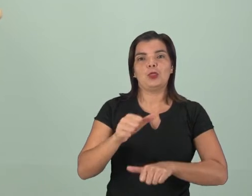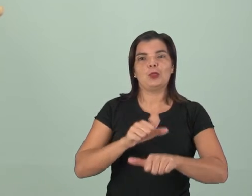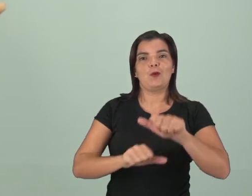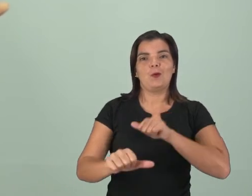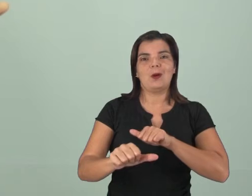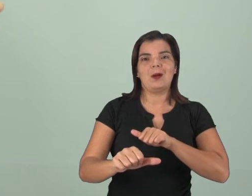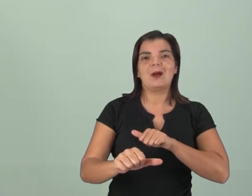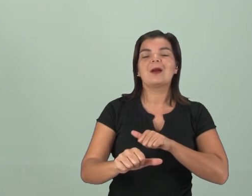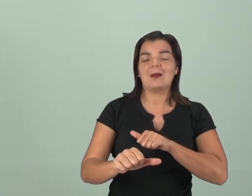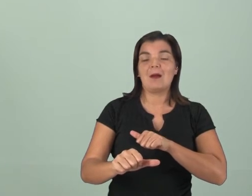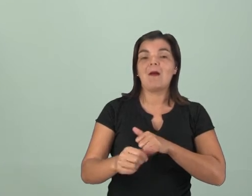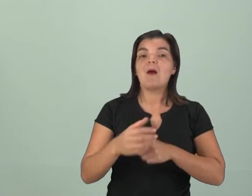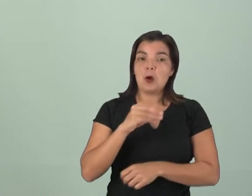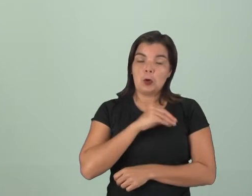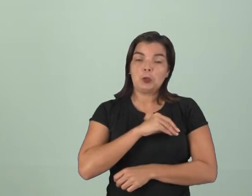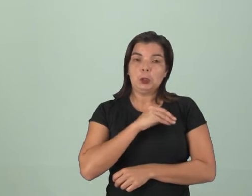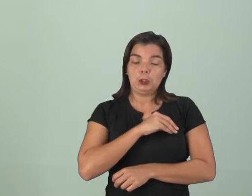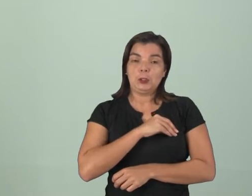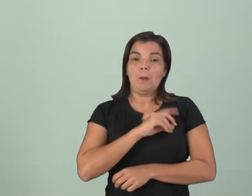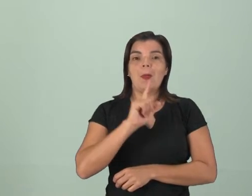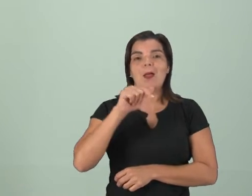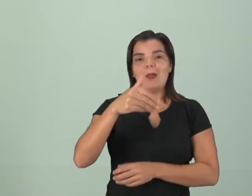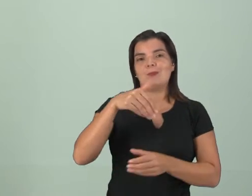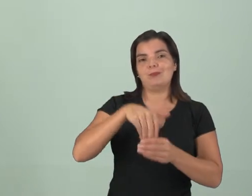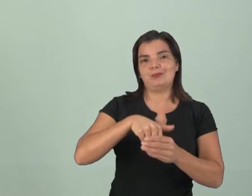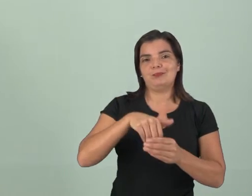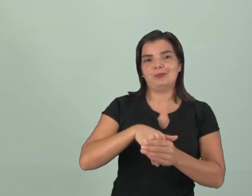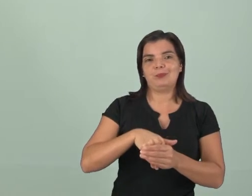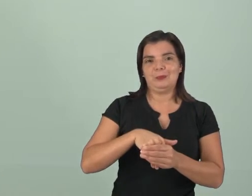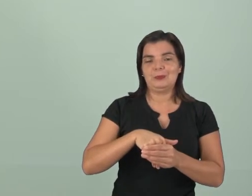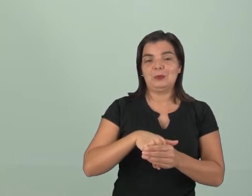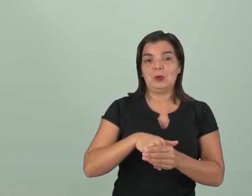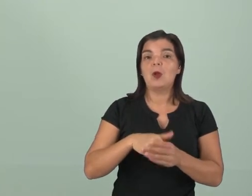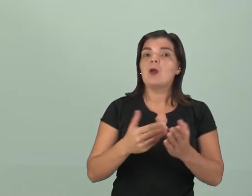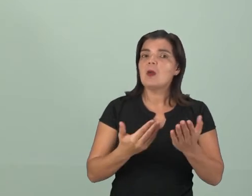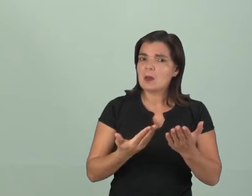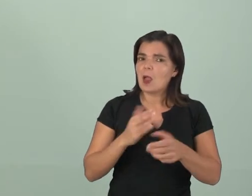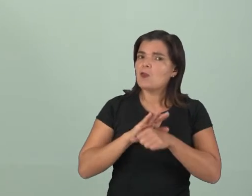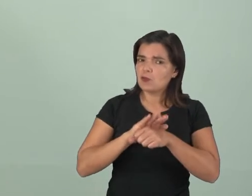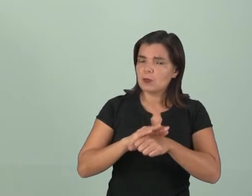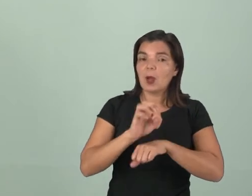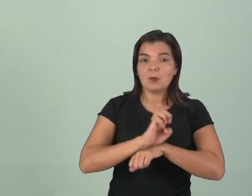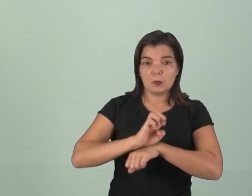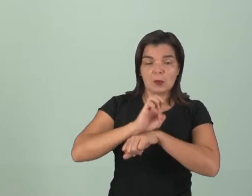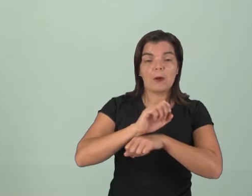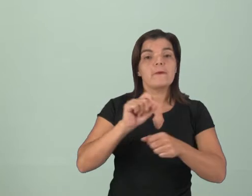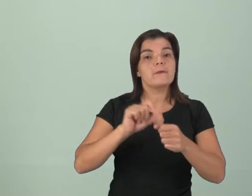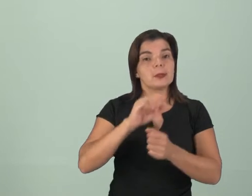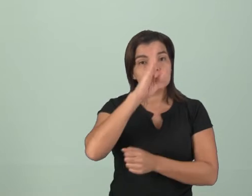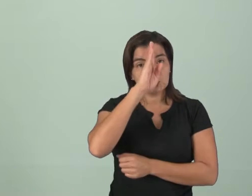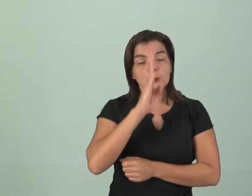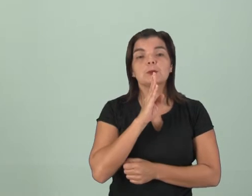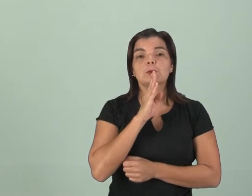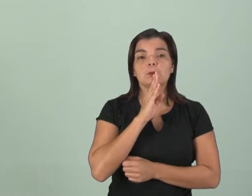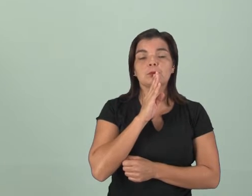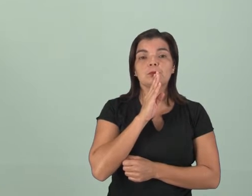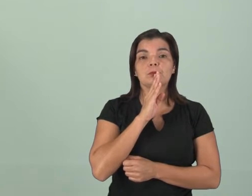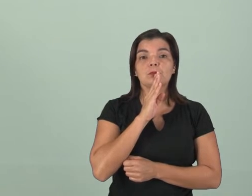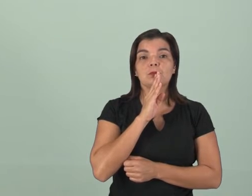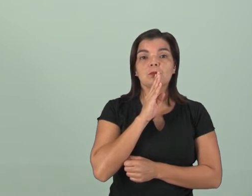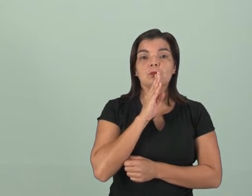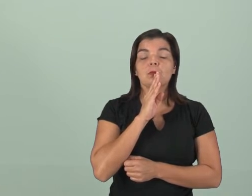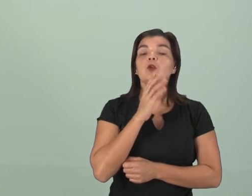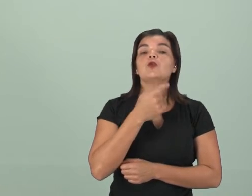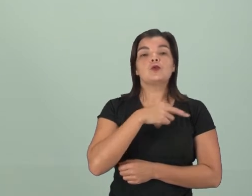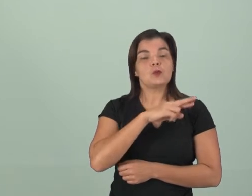não é? De querer receber benefício, não, ela quer servir ao Estado, faça de graça. Faça,